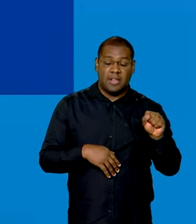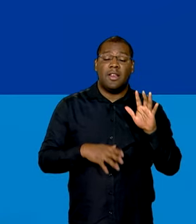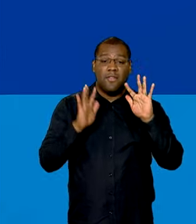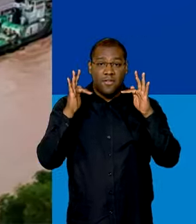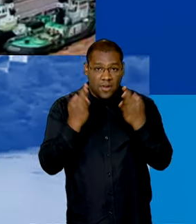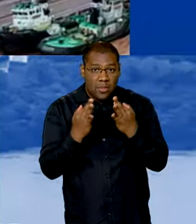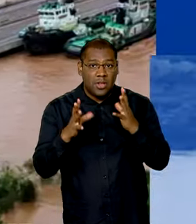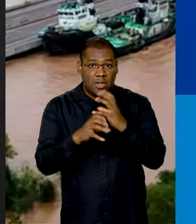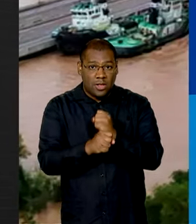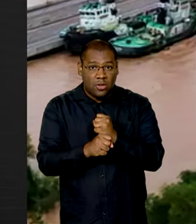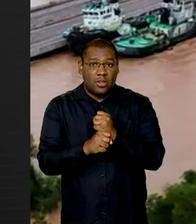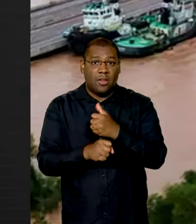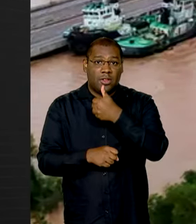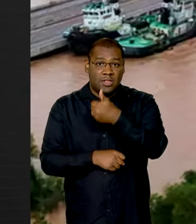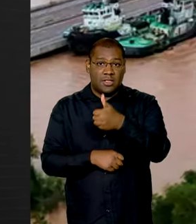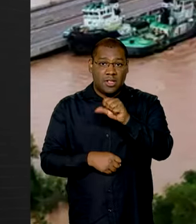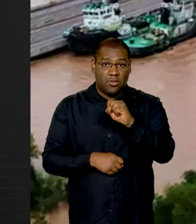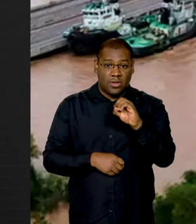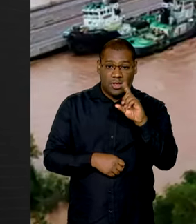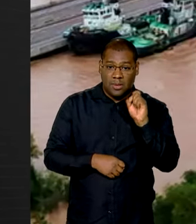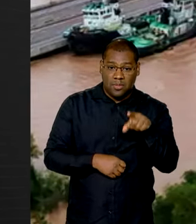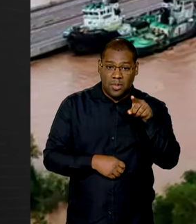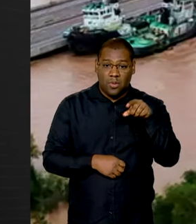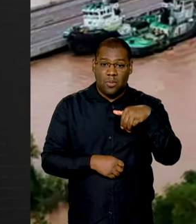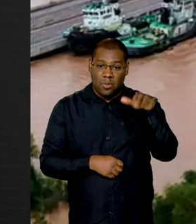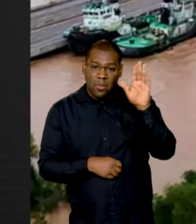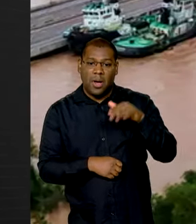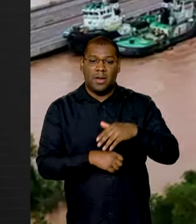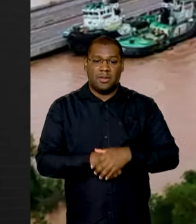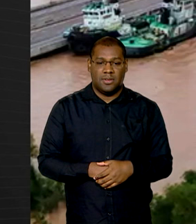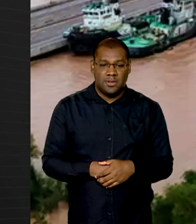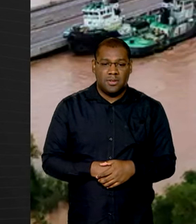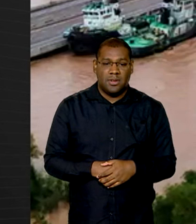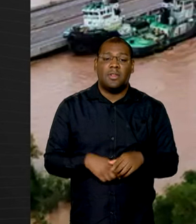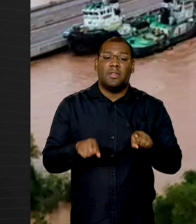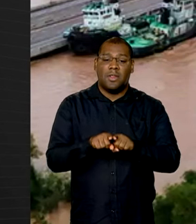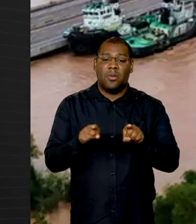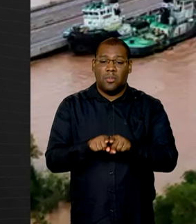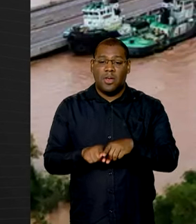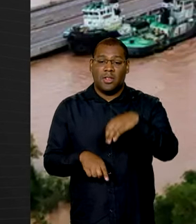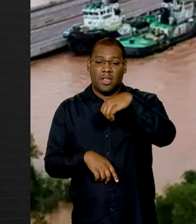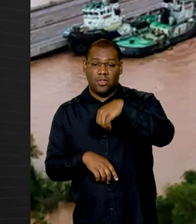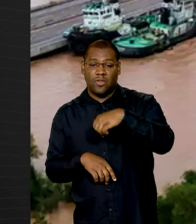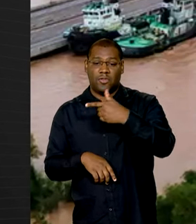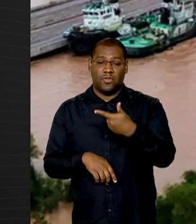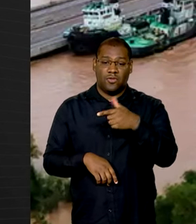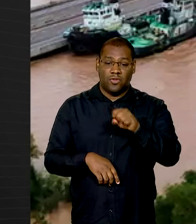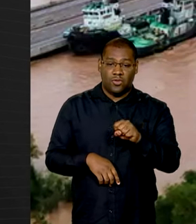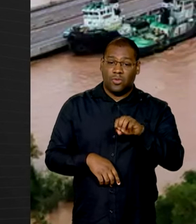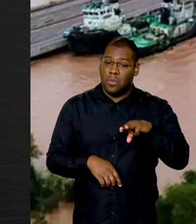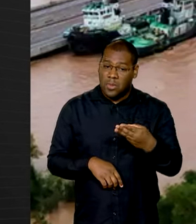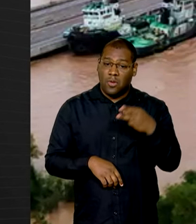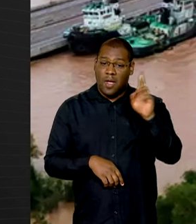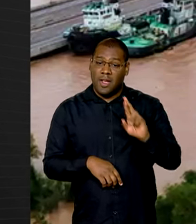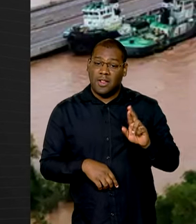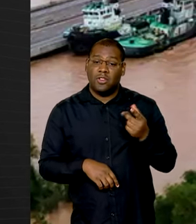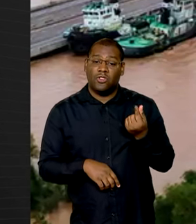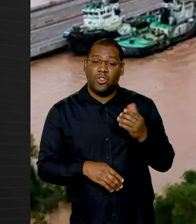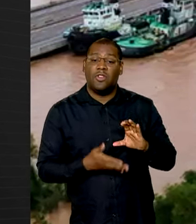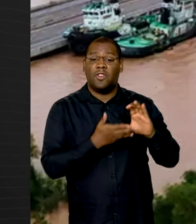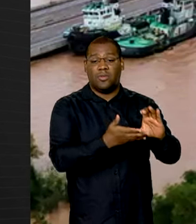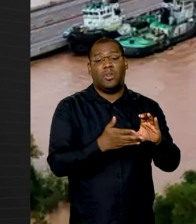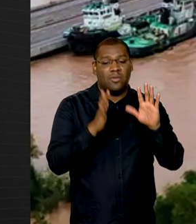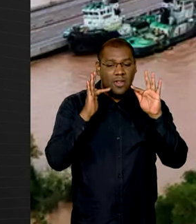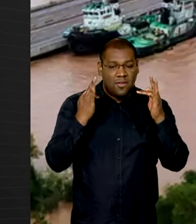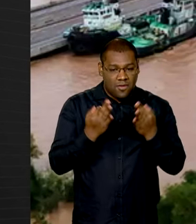O MDS vai disponibilizar mais de 928 milhões de reais para as famílias afetadas. 10 milhões